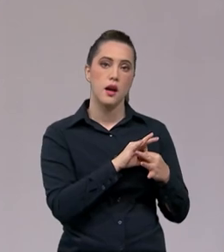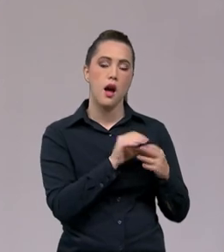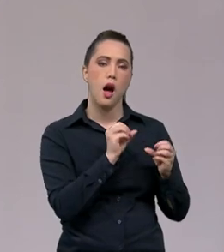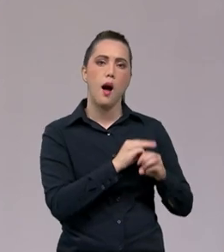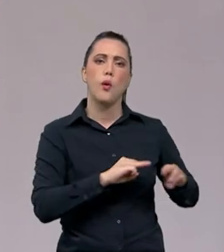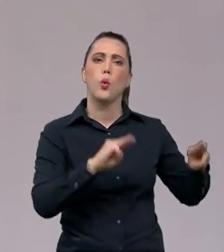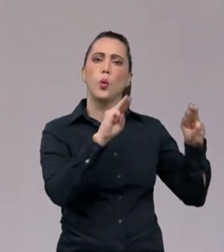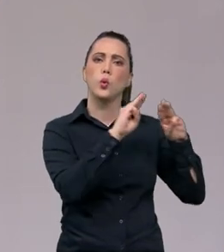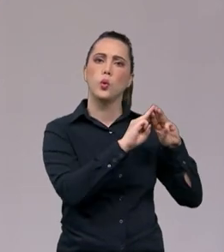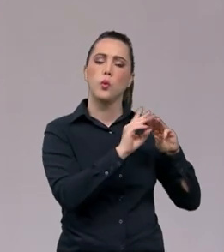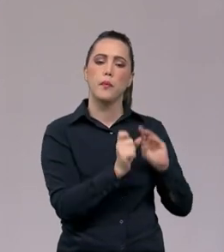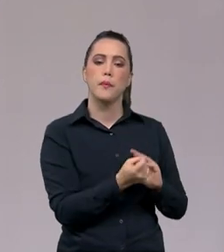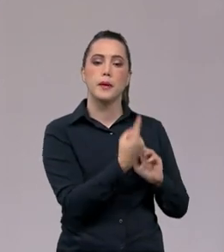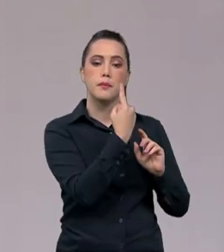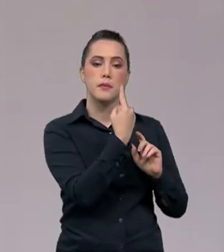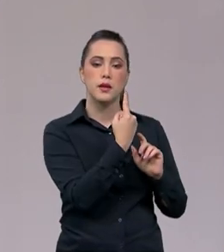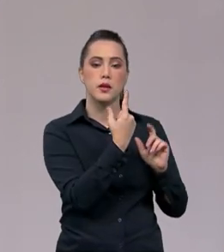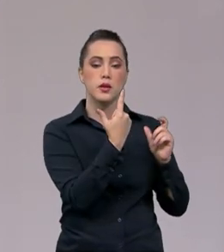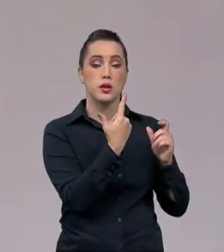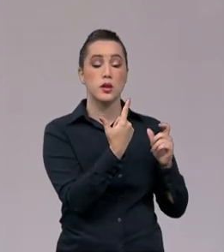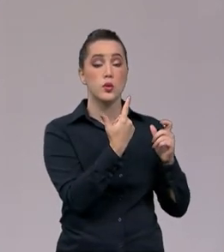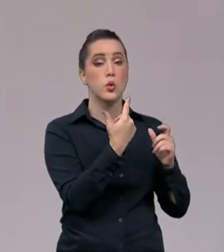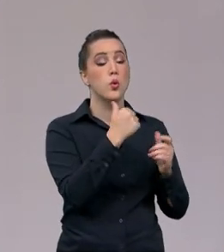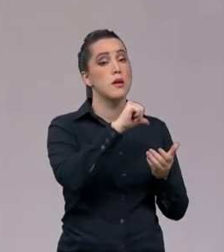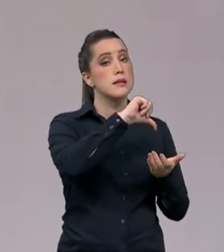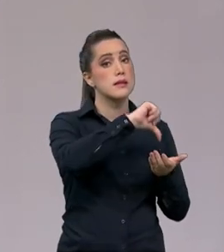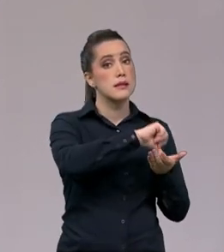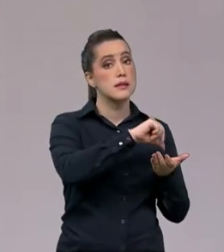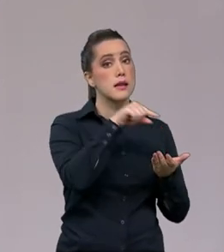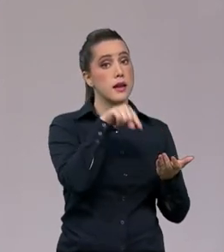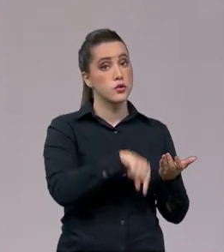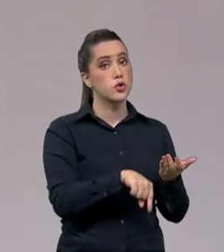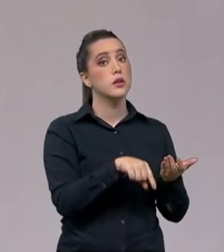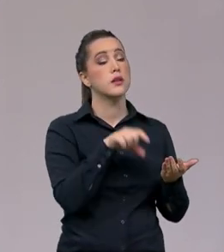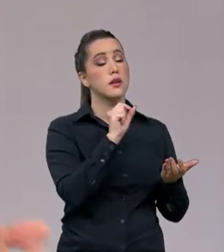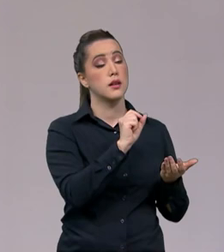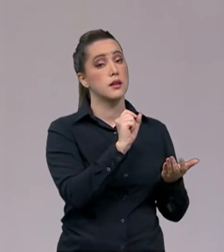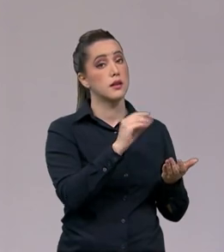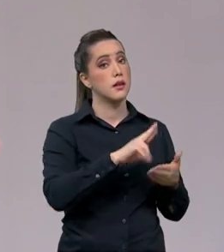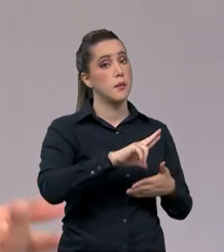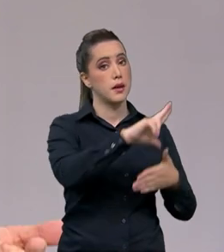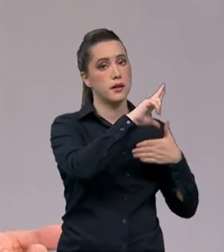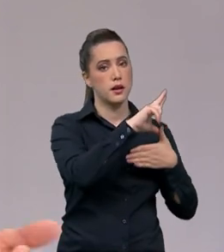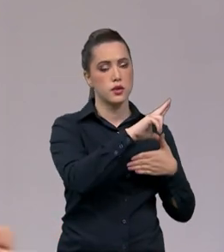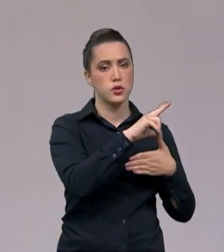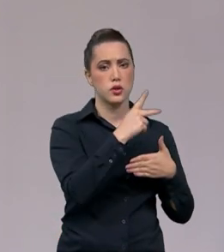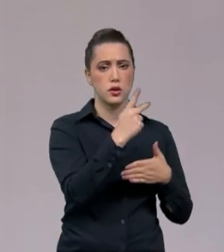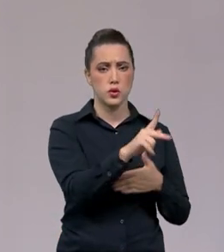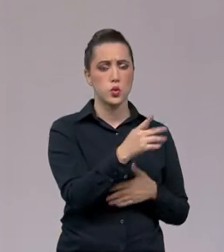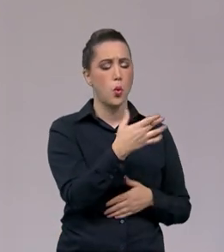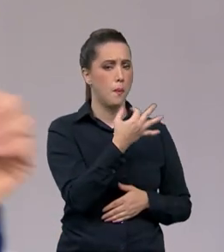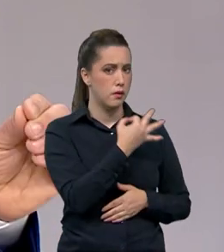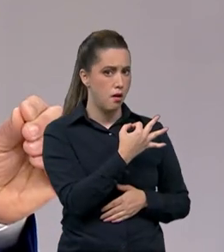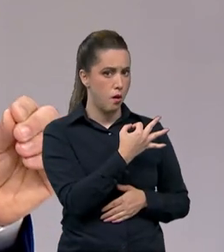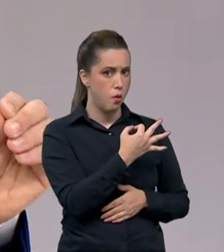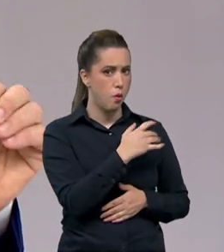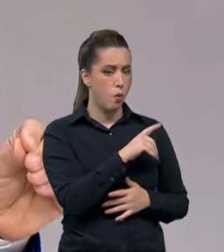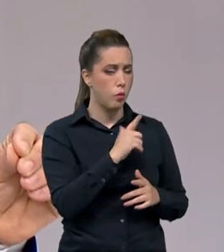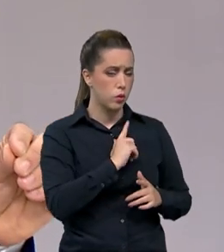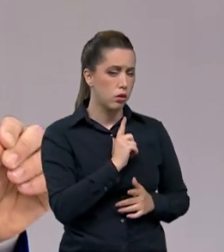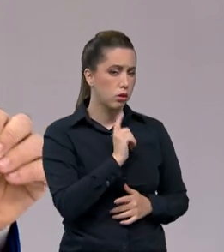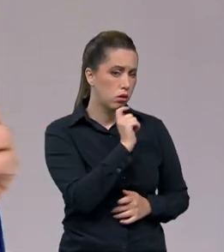a primeira sede dessa organização aqui na América Latina. Na sua visão, isso vai